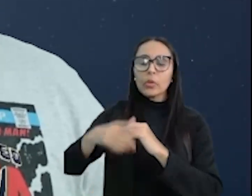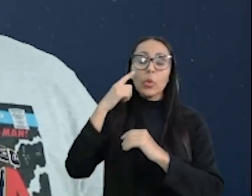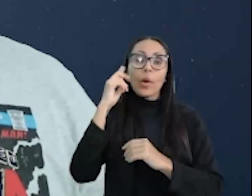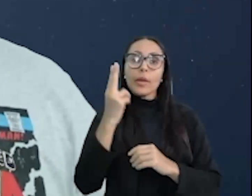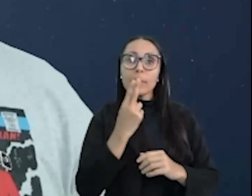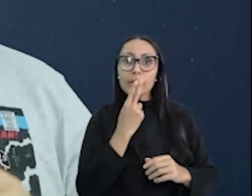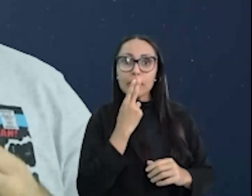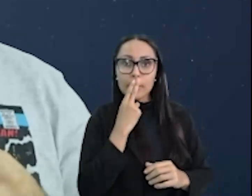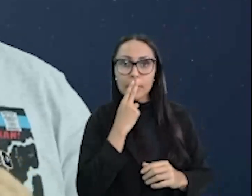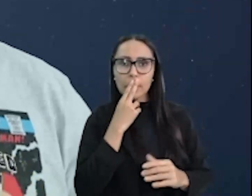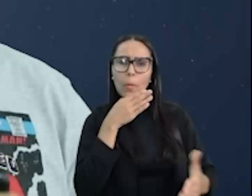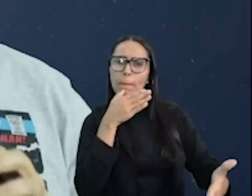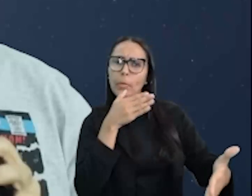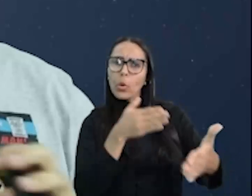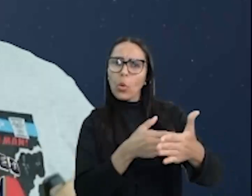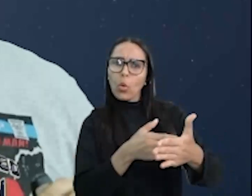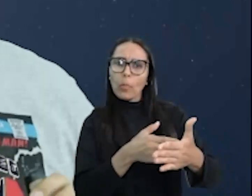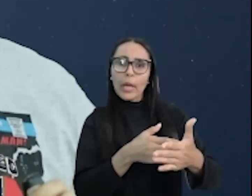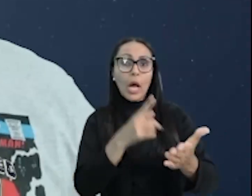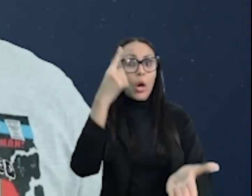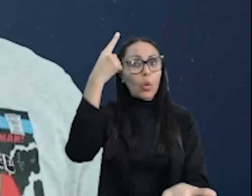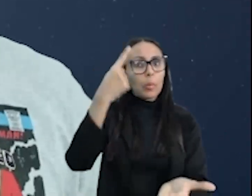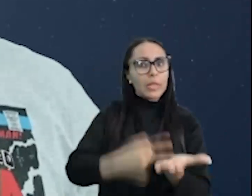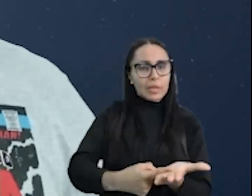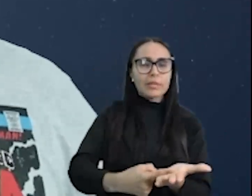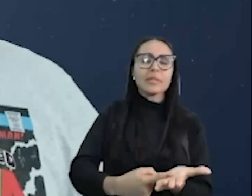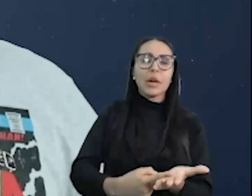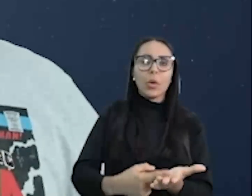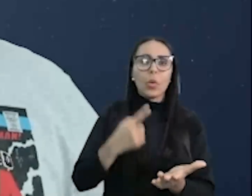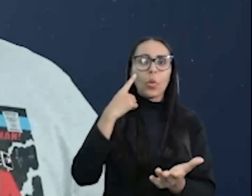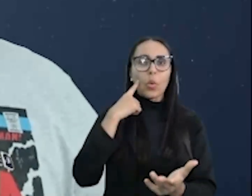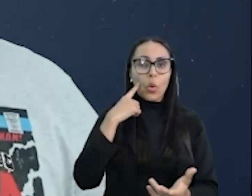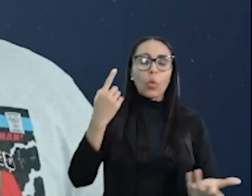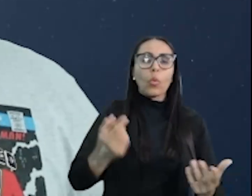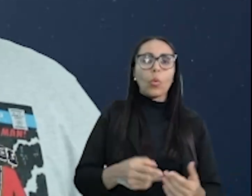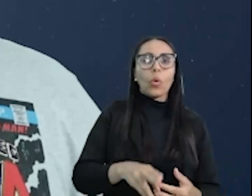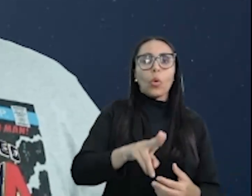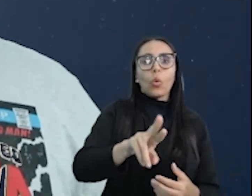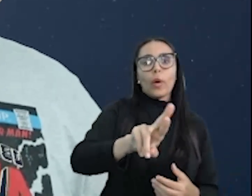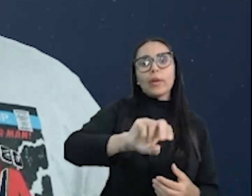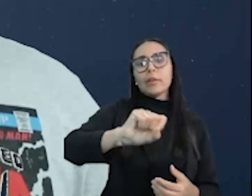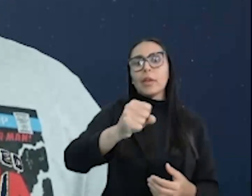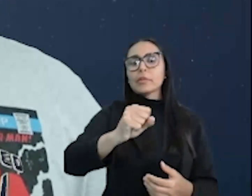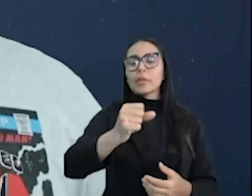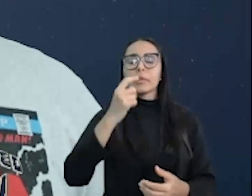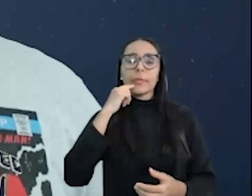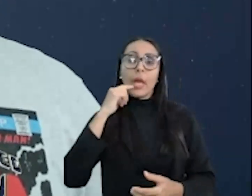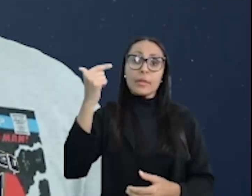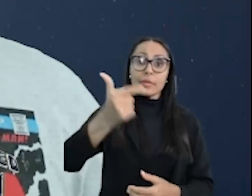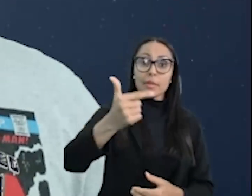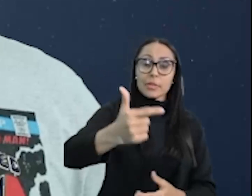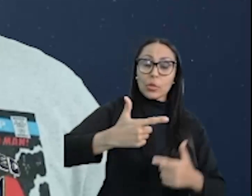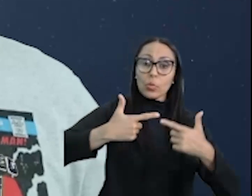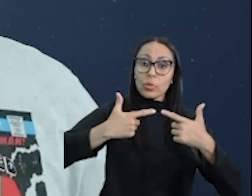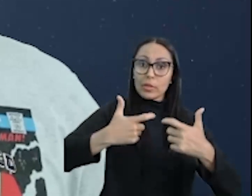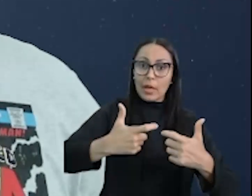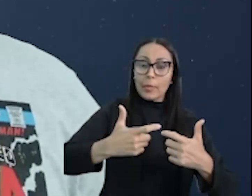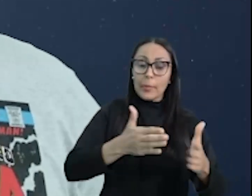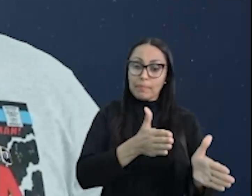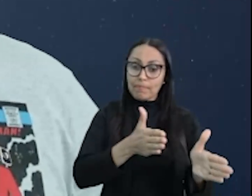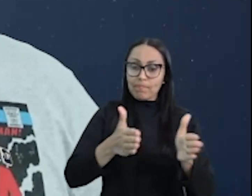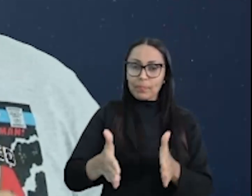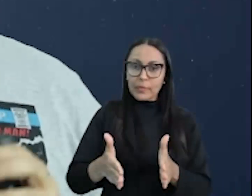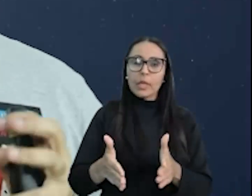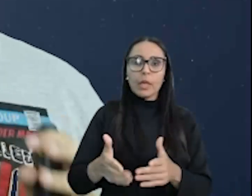Hitler rompe o pacto de não agressão com os soviéticos. Já na segunda etapa, na segunda fase,